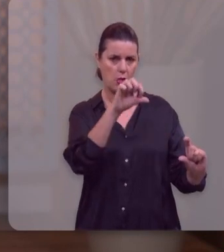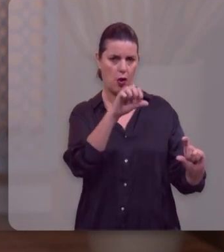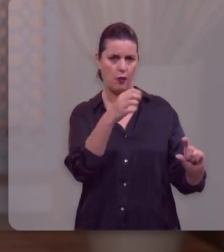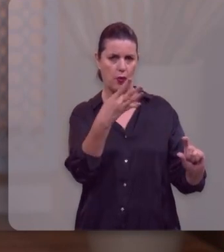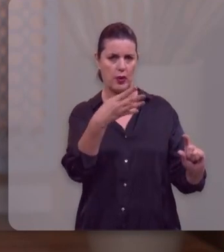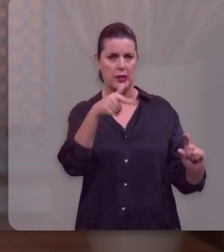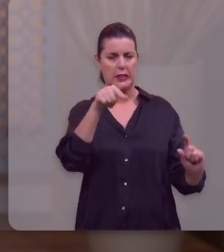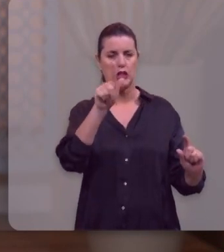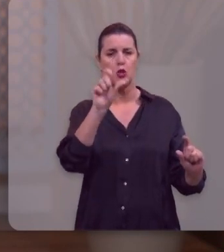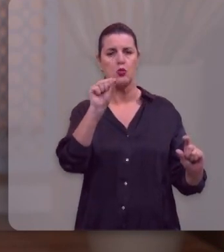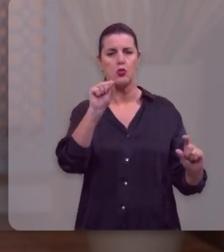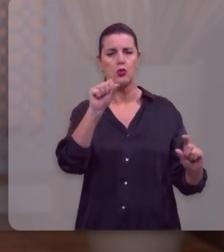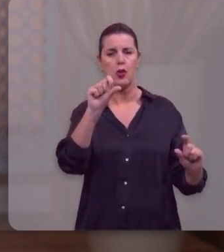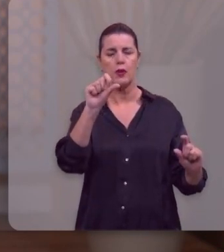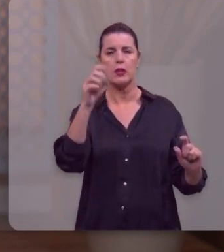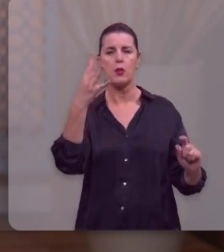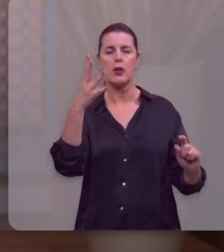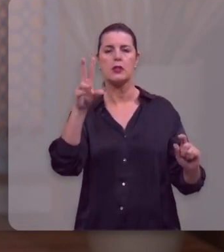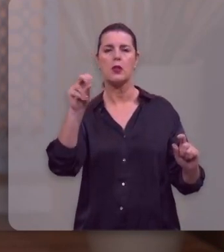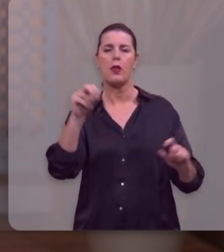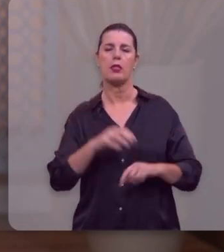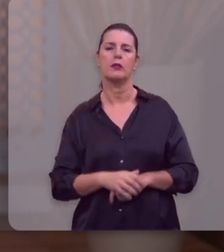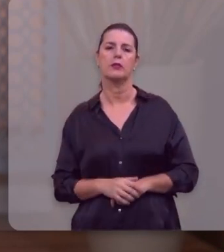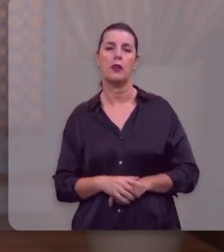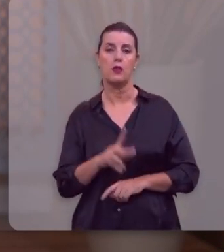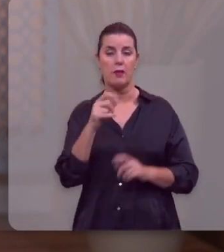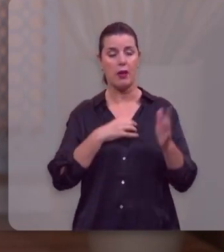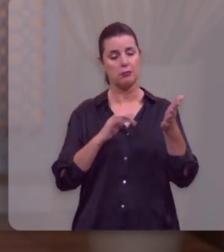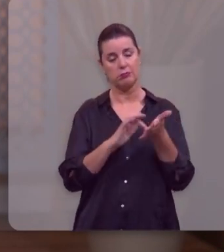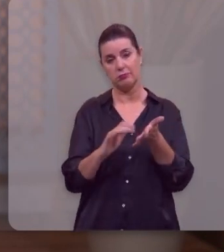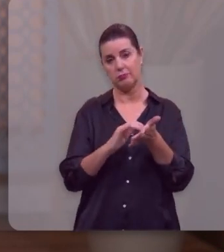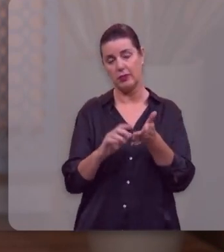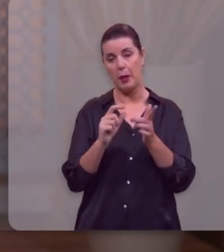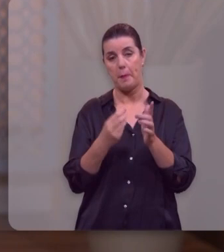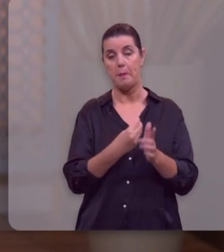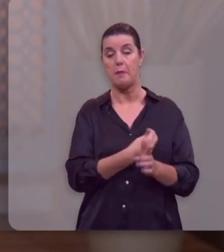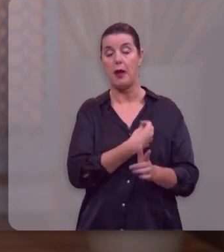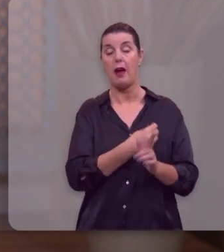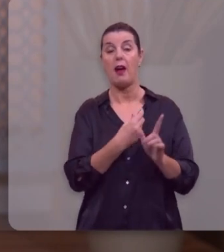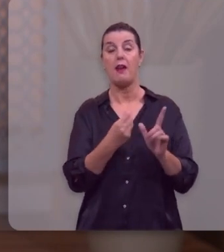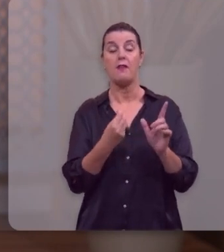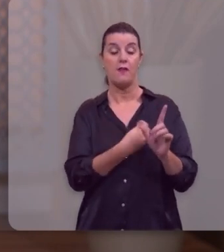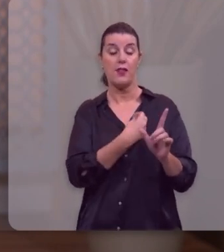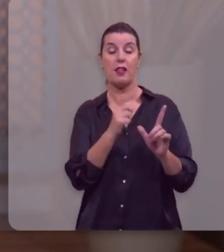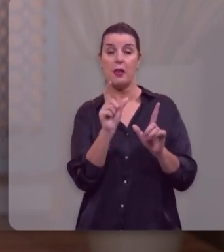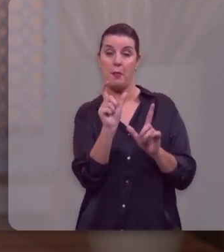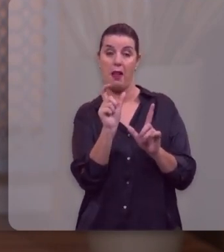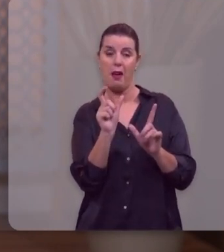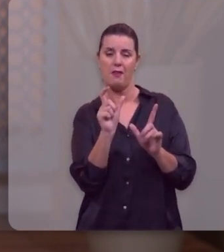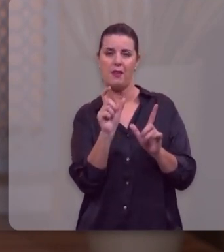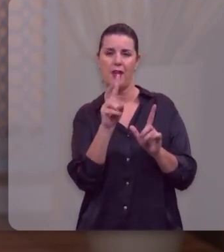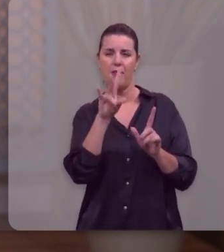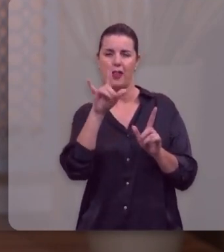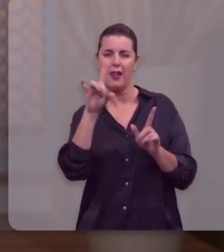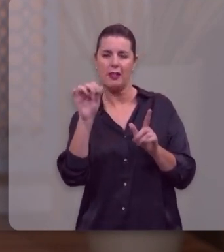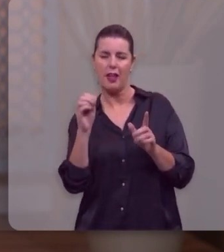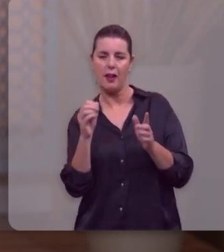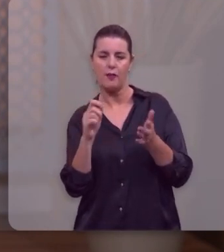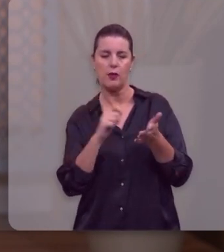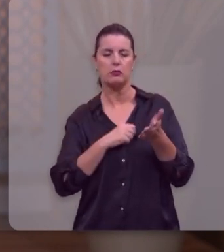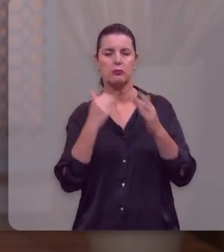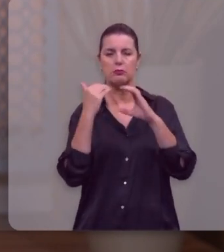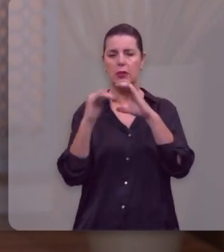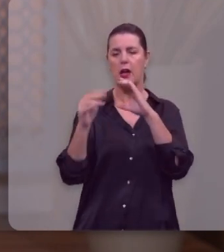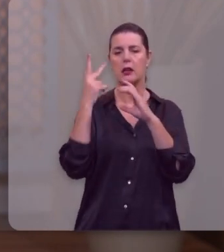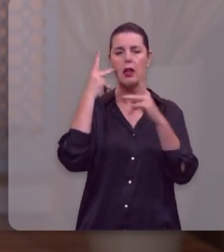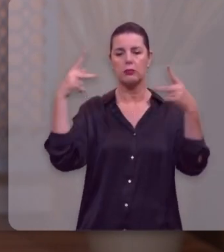947189450. Você vai digitar lá a palavra vida e nós encaminharemos para você